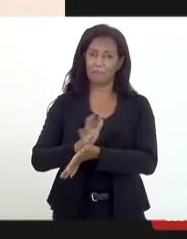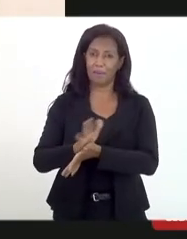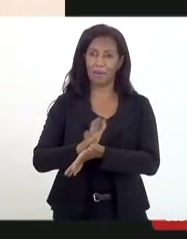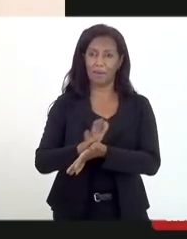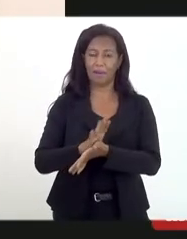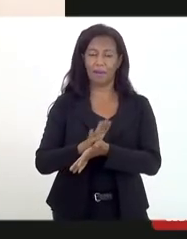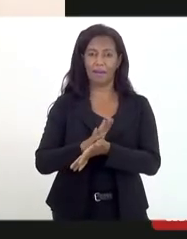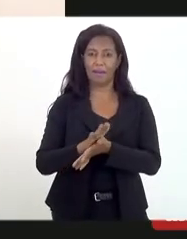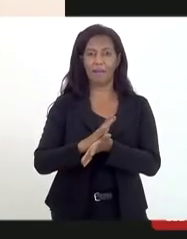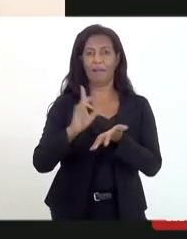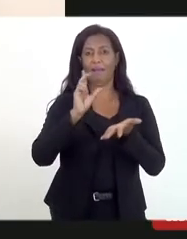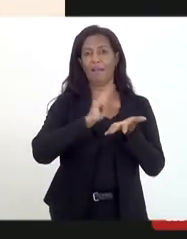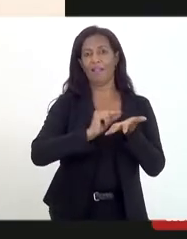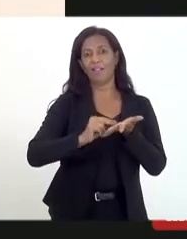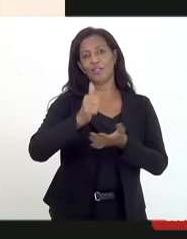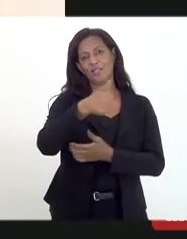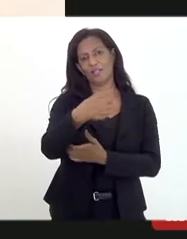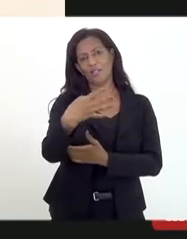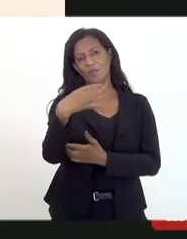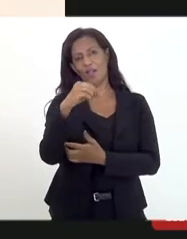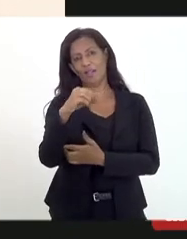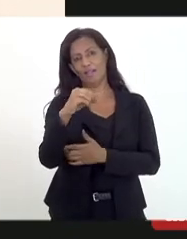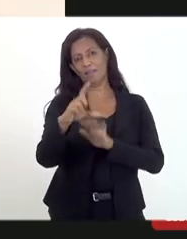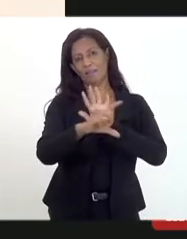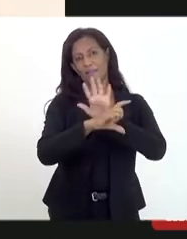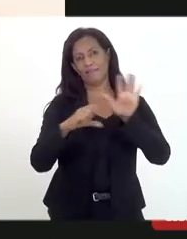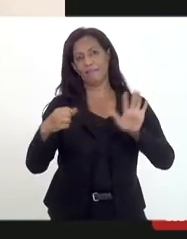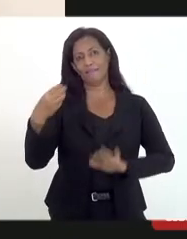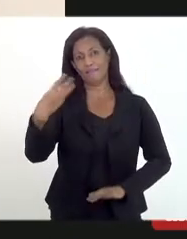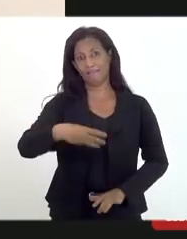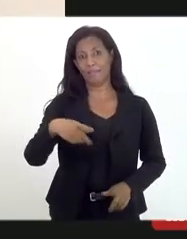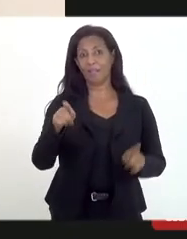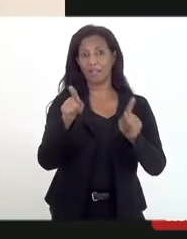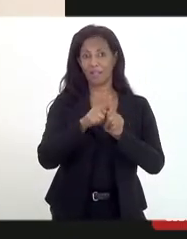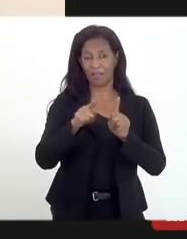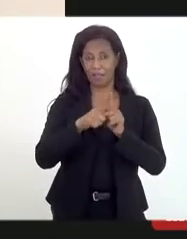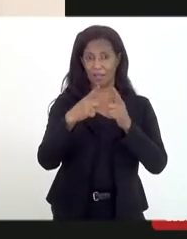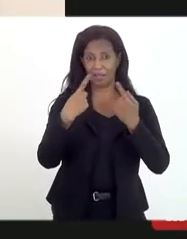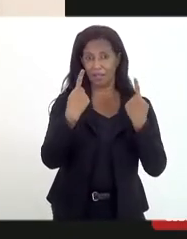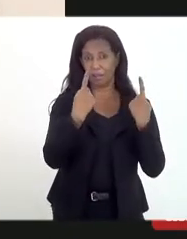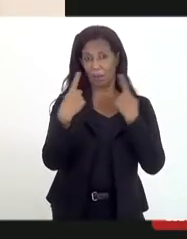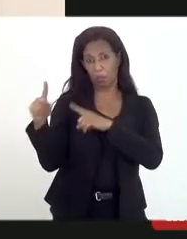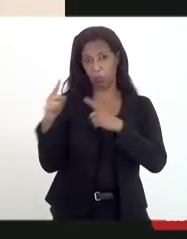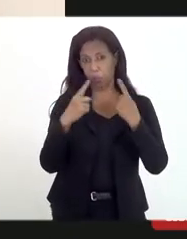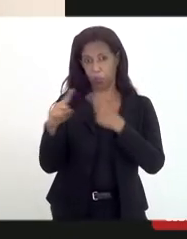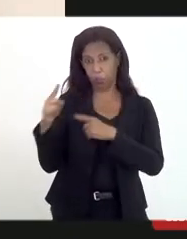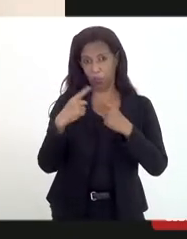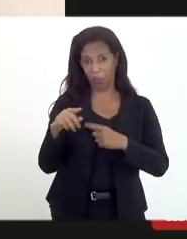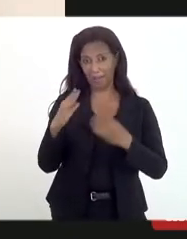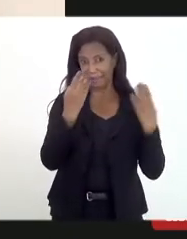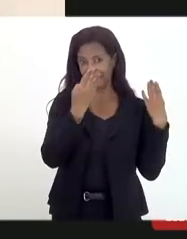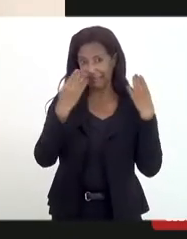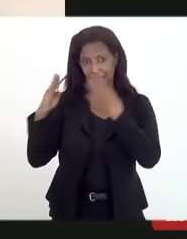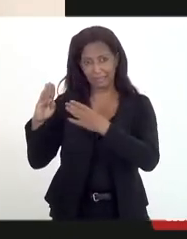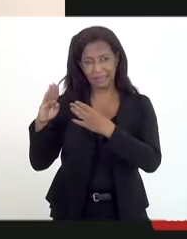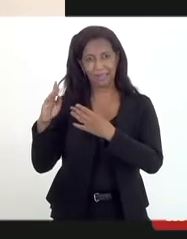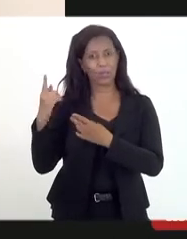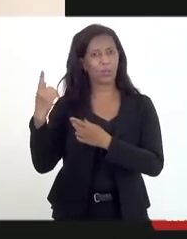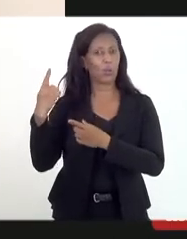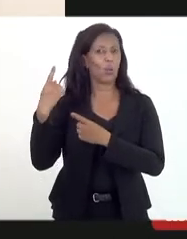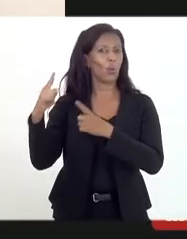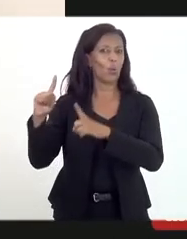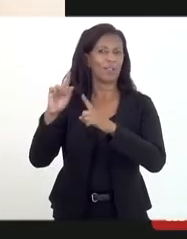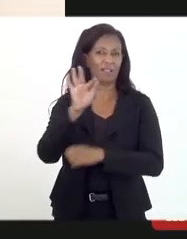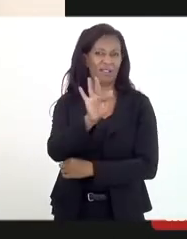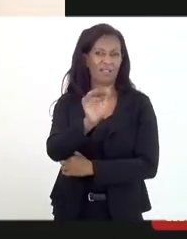140 parágrafo terceiro e mais as ameaças, porque o pai também fez algumas ameaças com relação